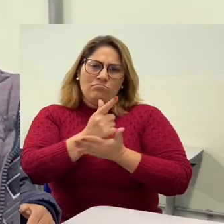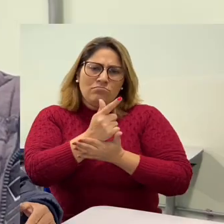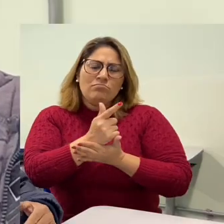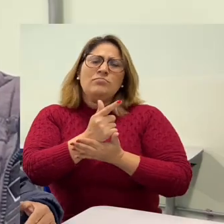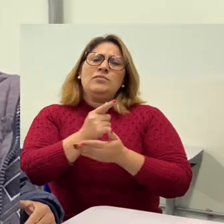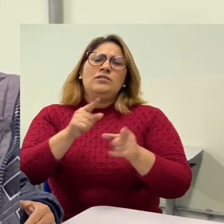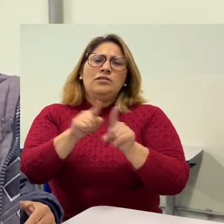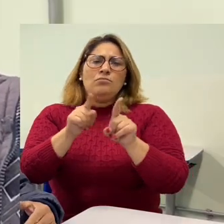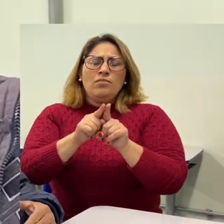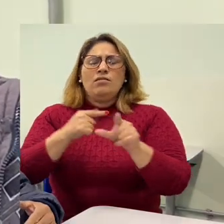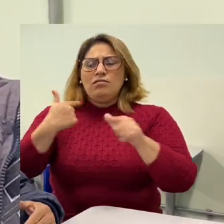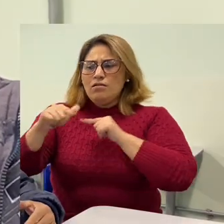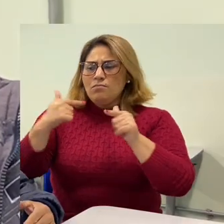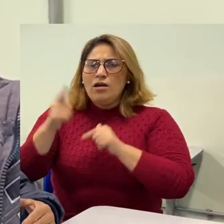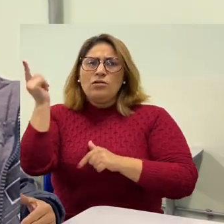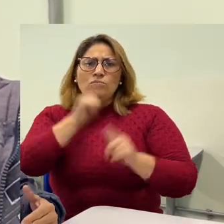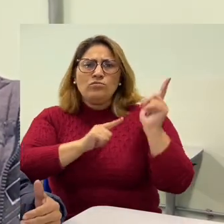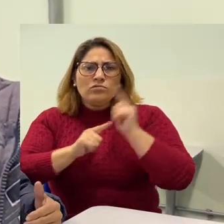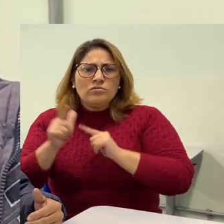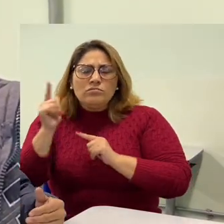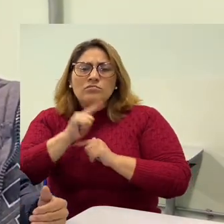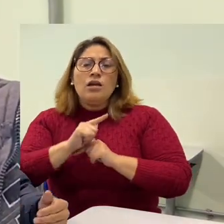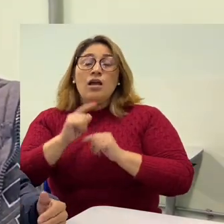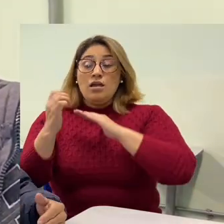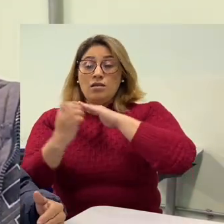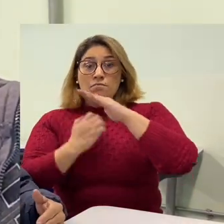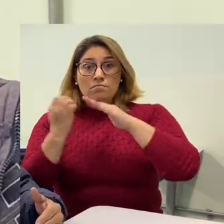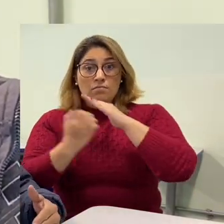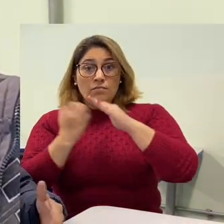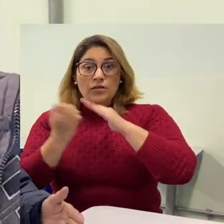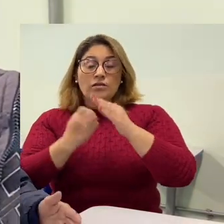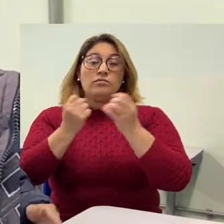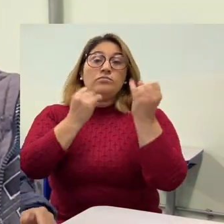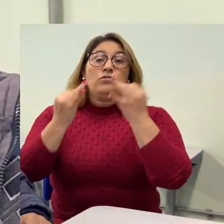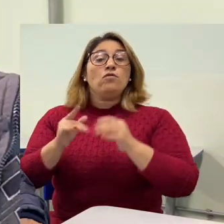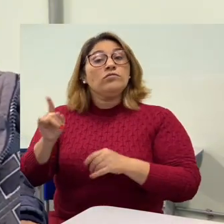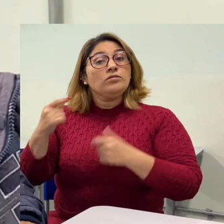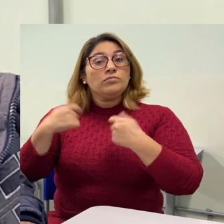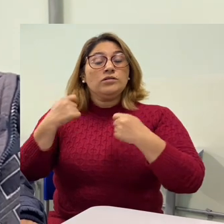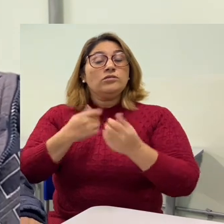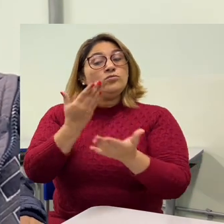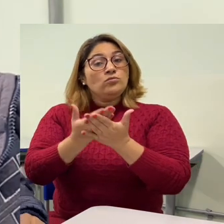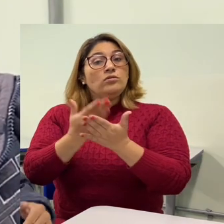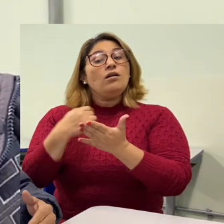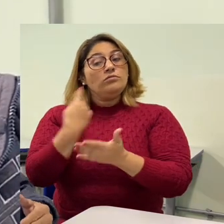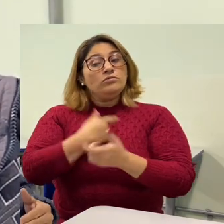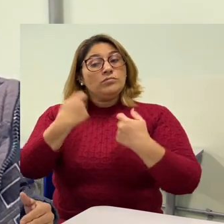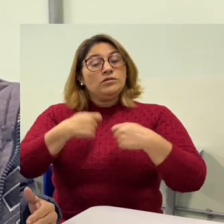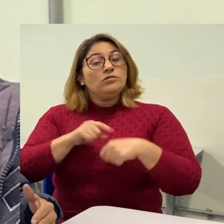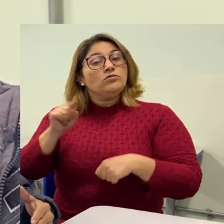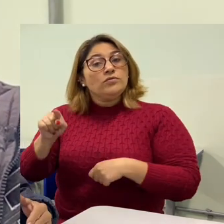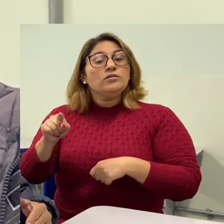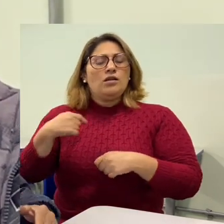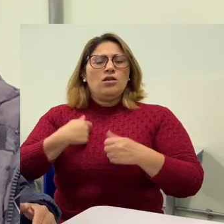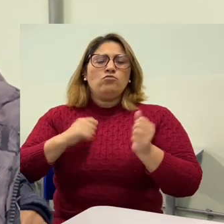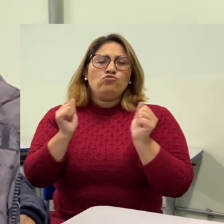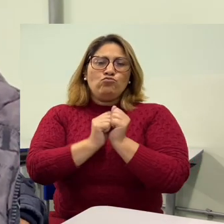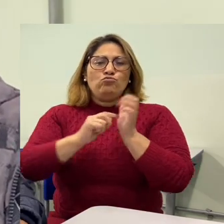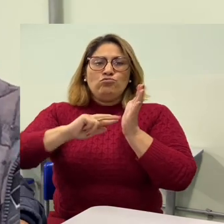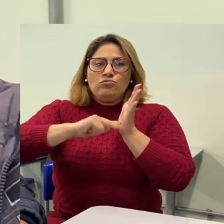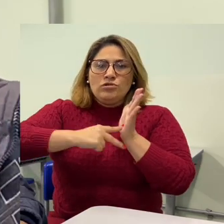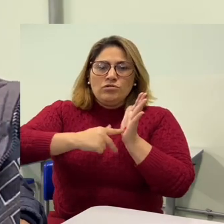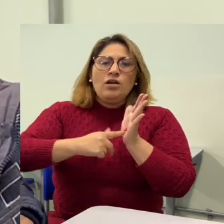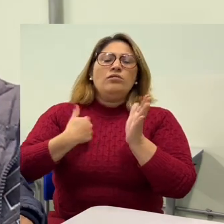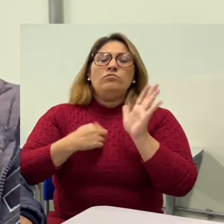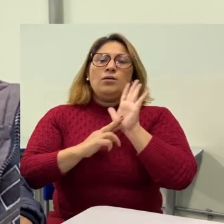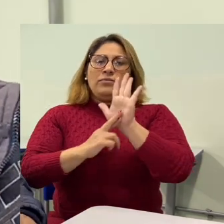Cheguei, arrumei serviço e a empresa falou assim, você precisa de estudar, que não precisa de você. Faço parte do sindicato, repito, o pessoal